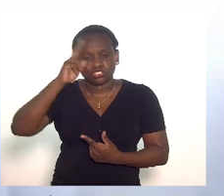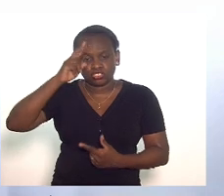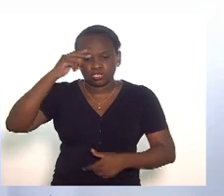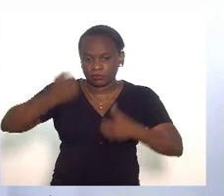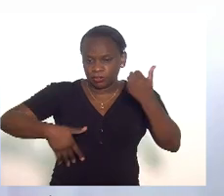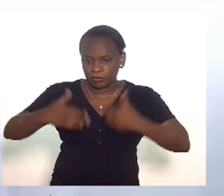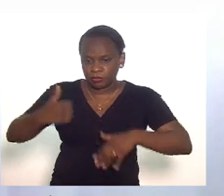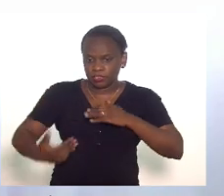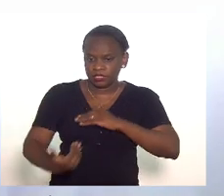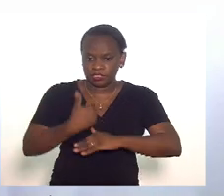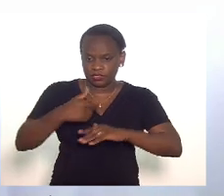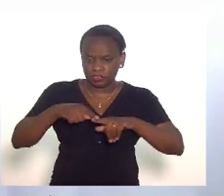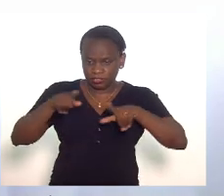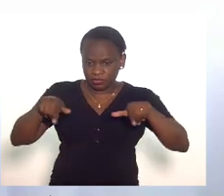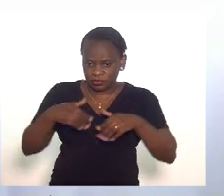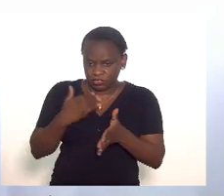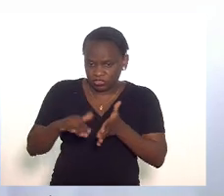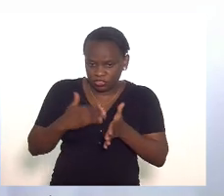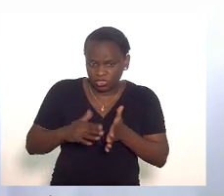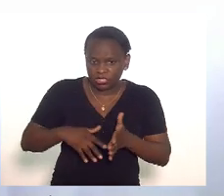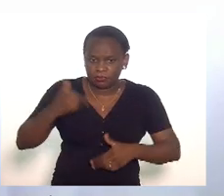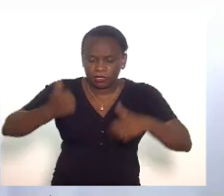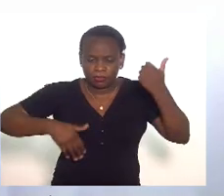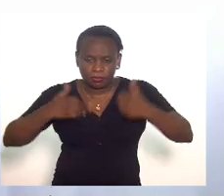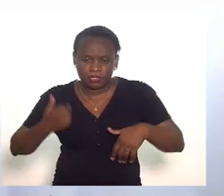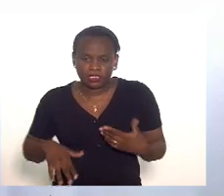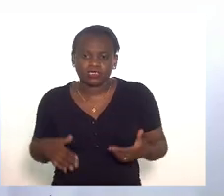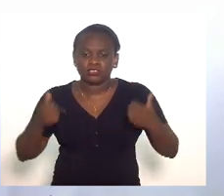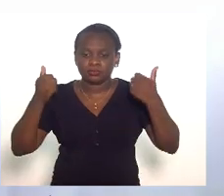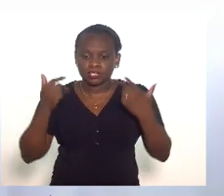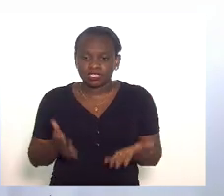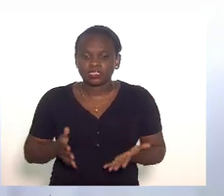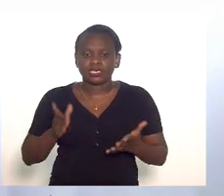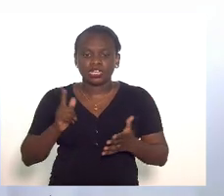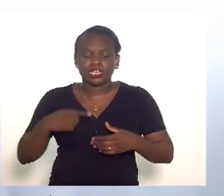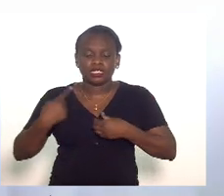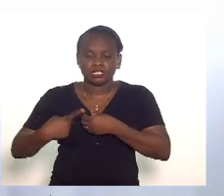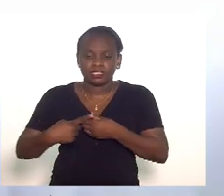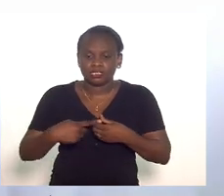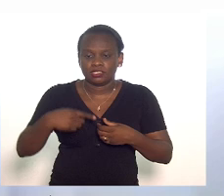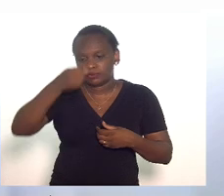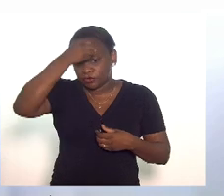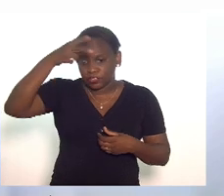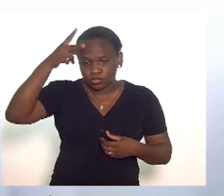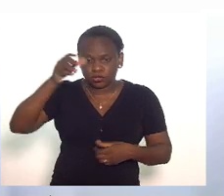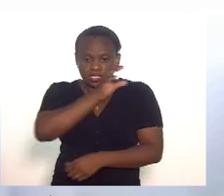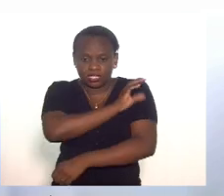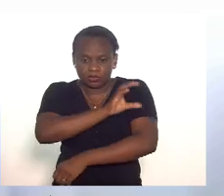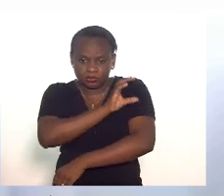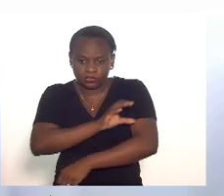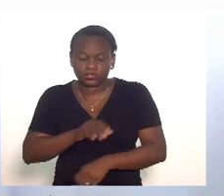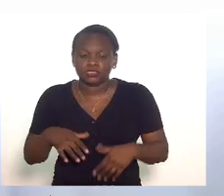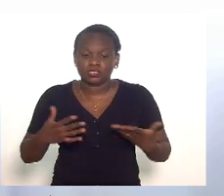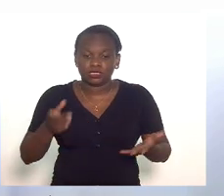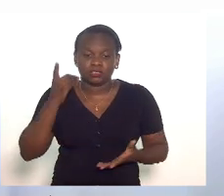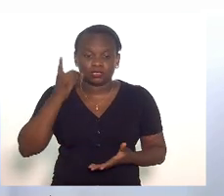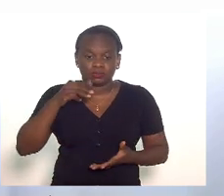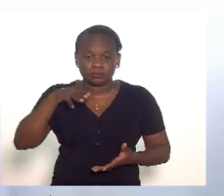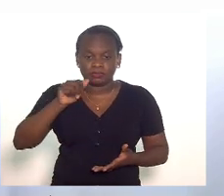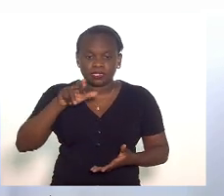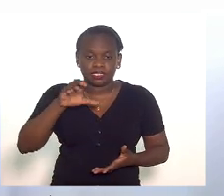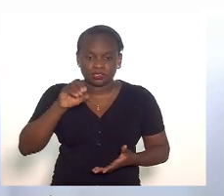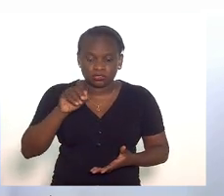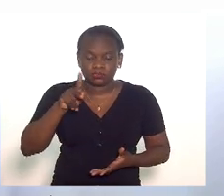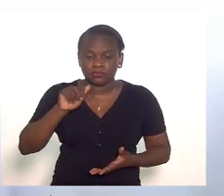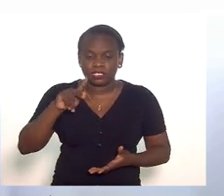chegavam aos nossos mandatos eu fiz o destaque exatamente ao município de Campos então deputado Márcio Pacheco obrigada